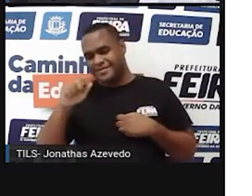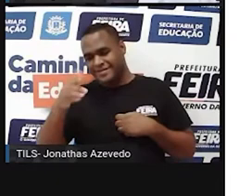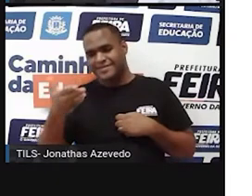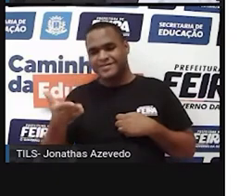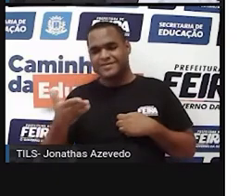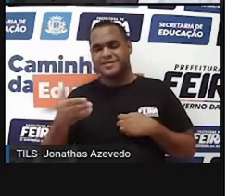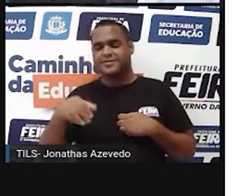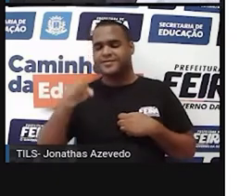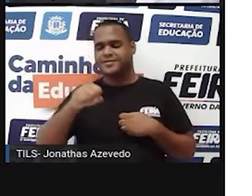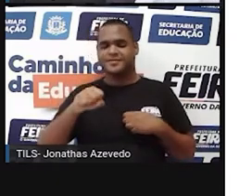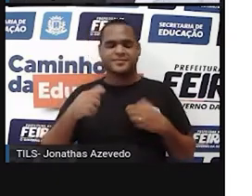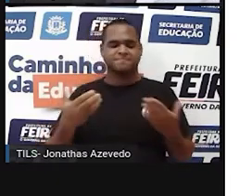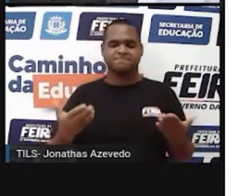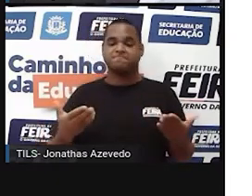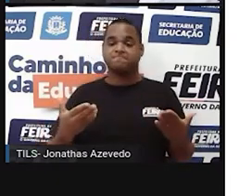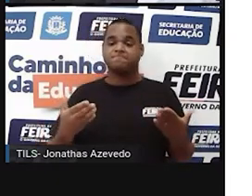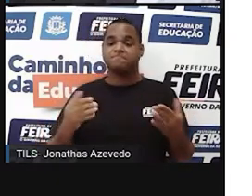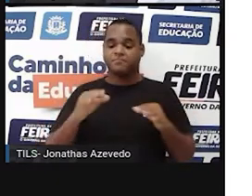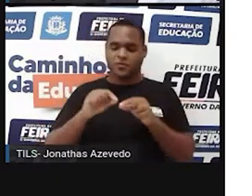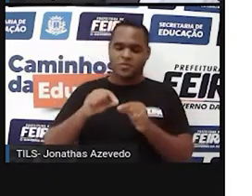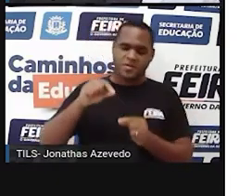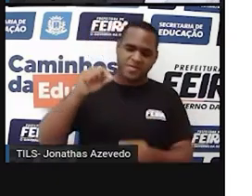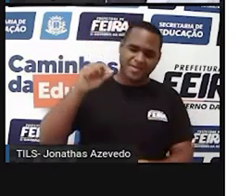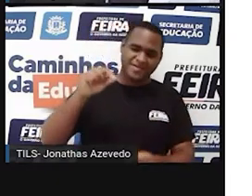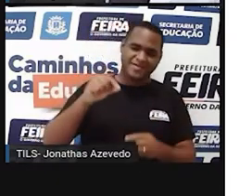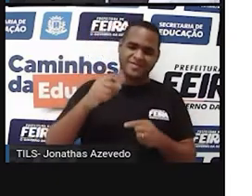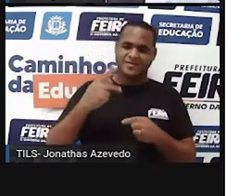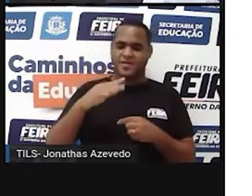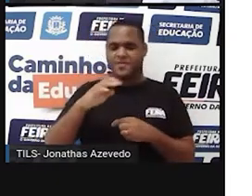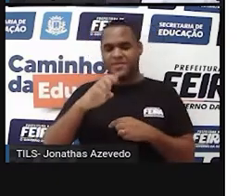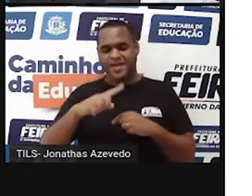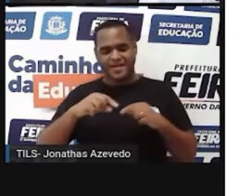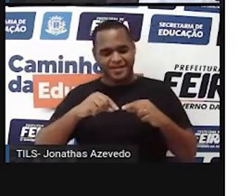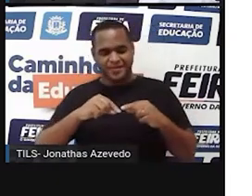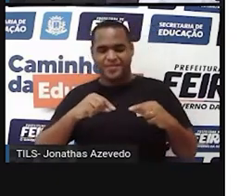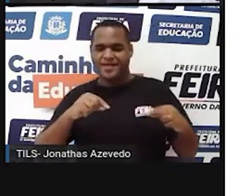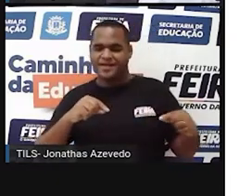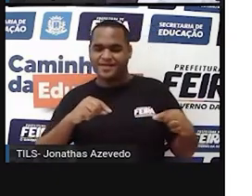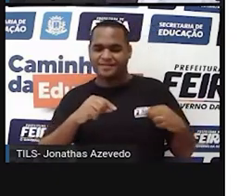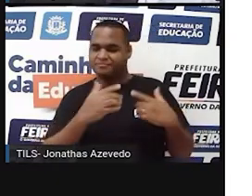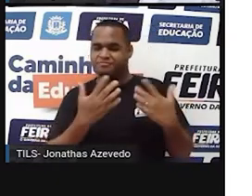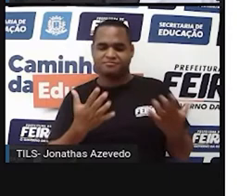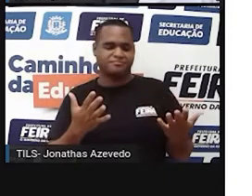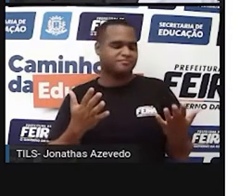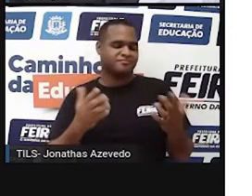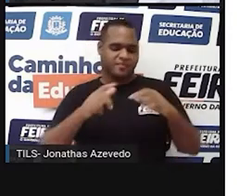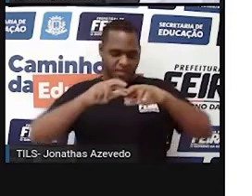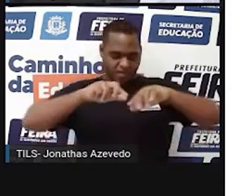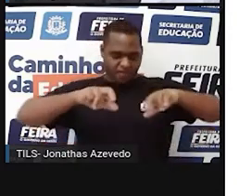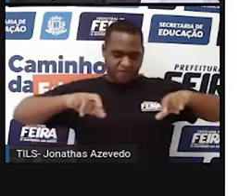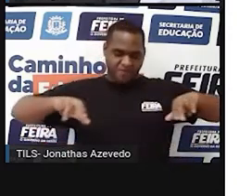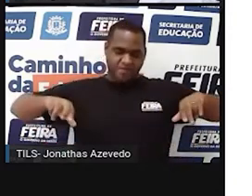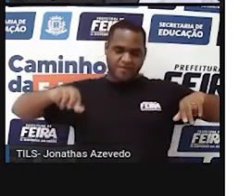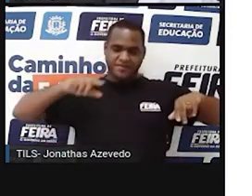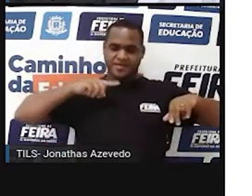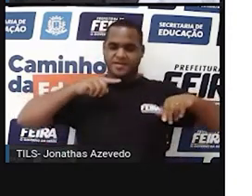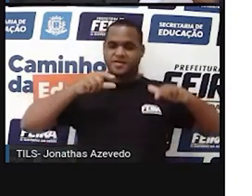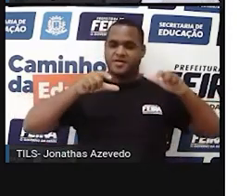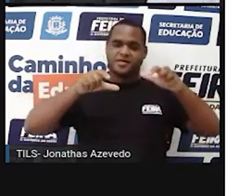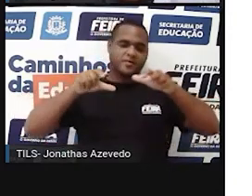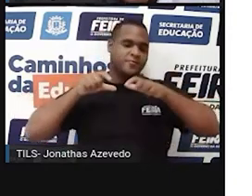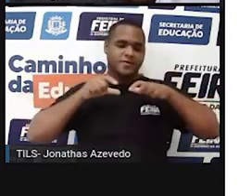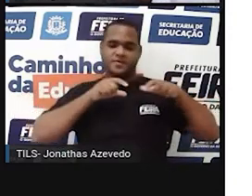né? Enfim, o comprimento do seu pé é uma medida. Então, vá aonde for,